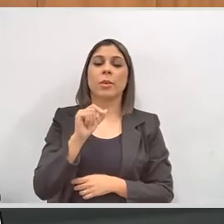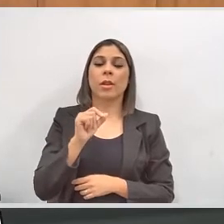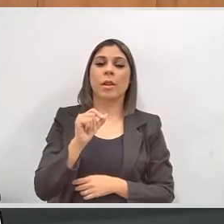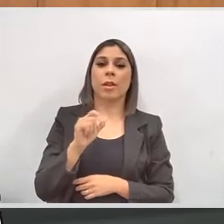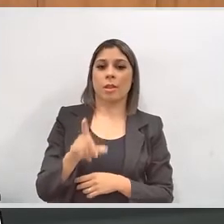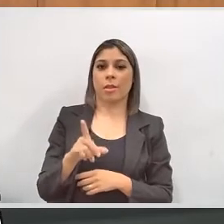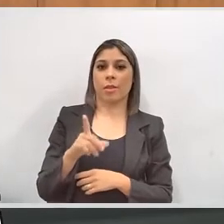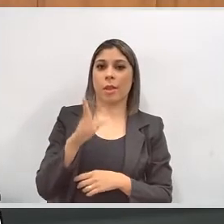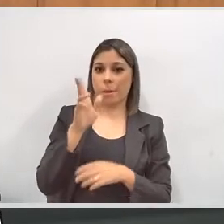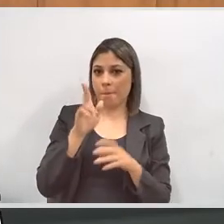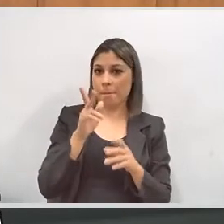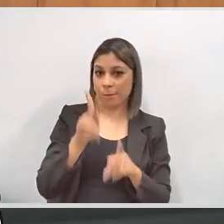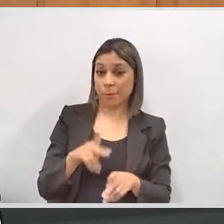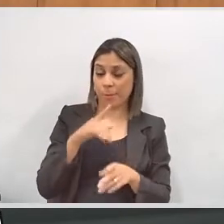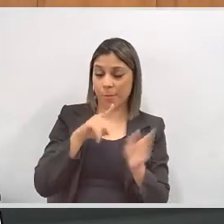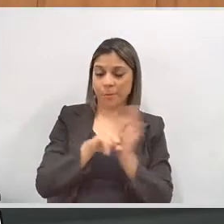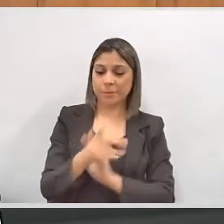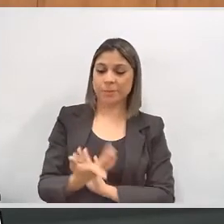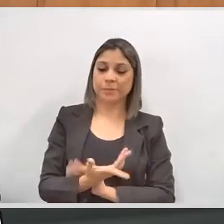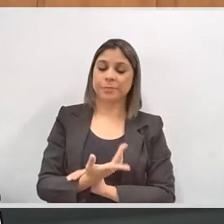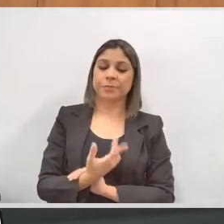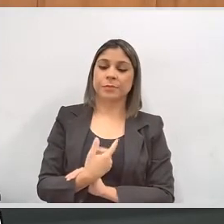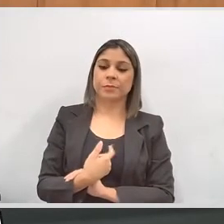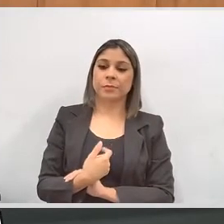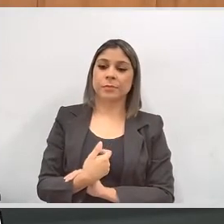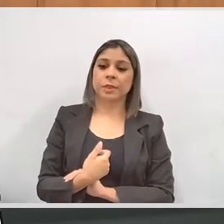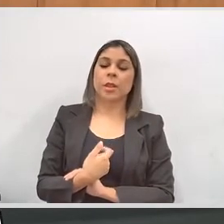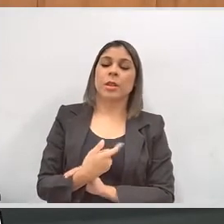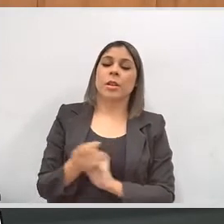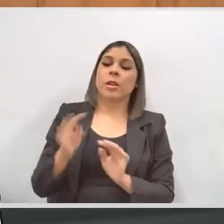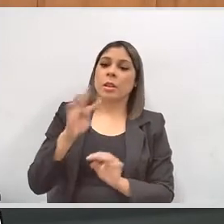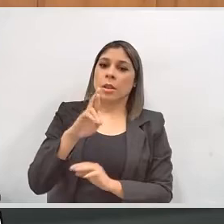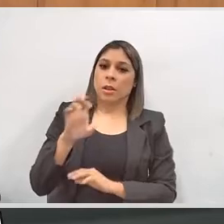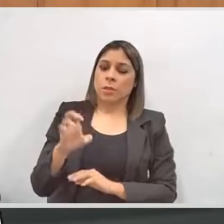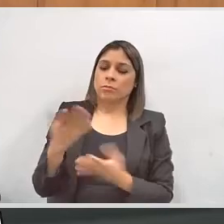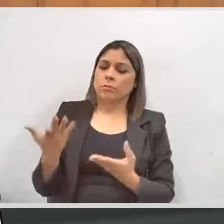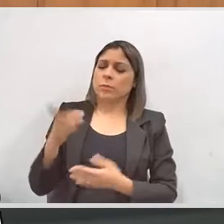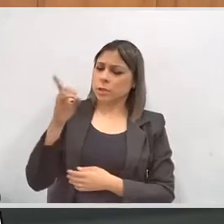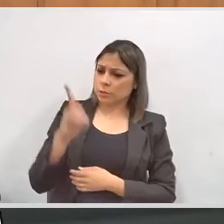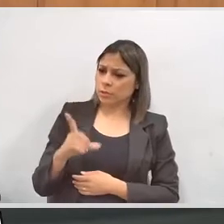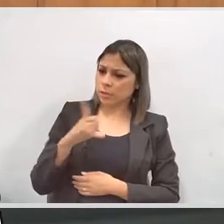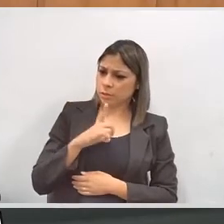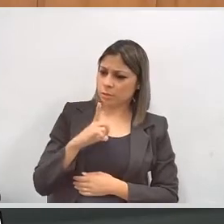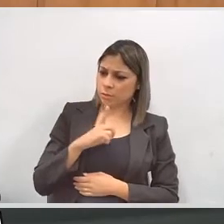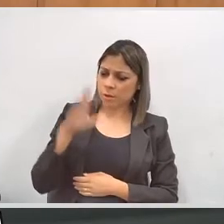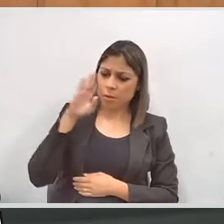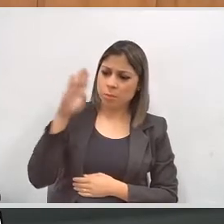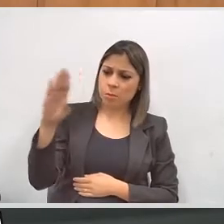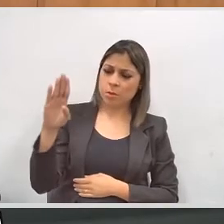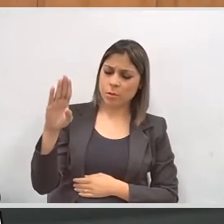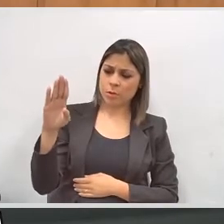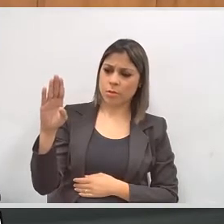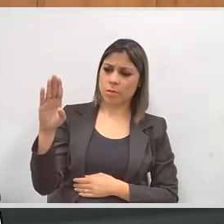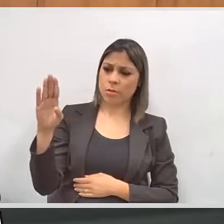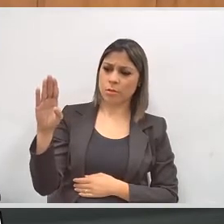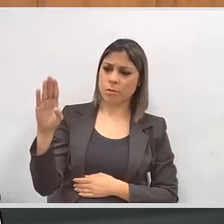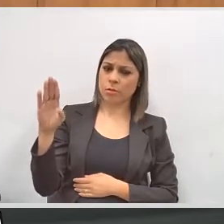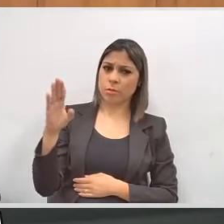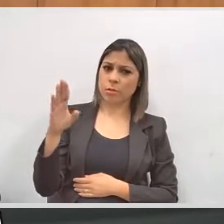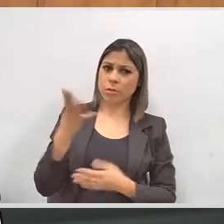pergunta para os dois do TRE. Os deficientes terão prioridade de